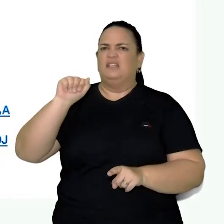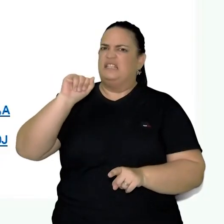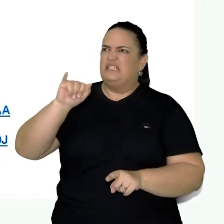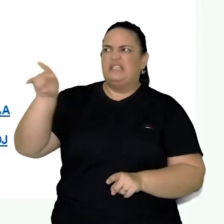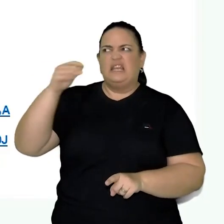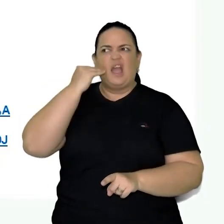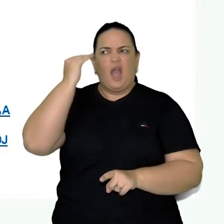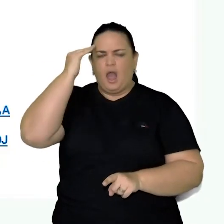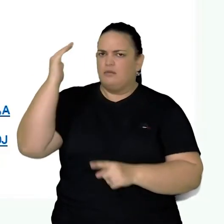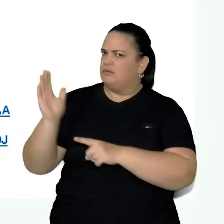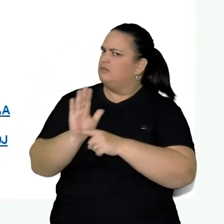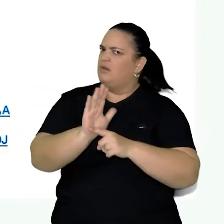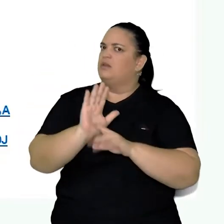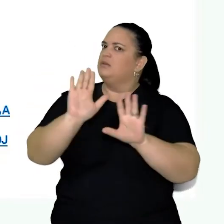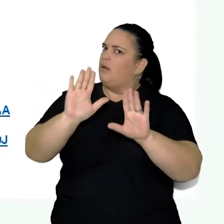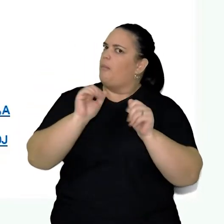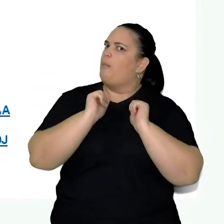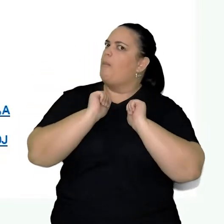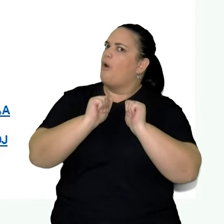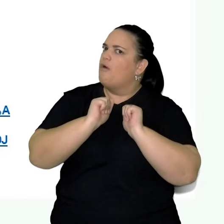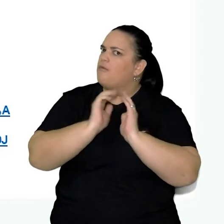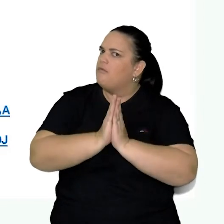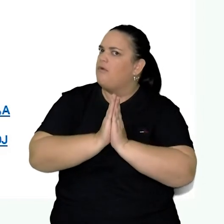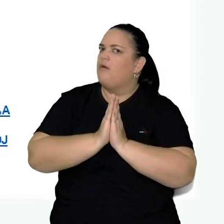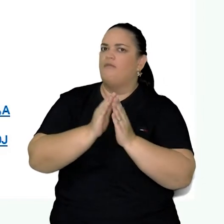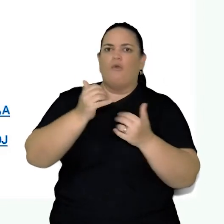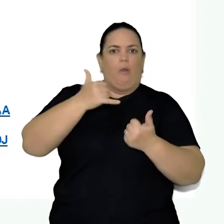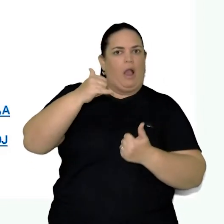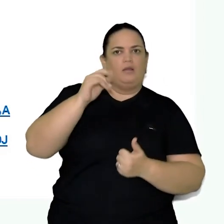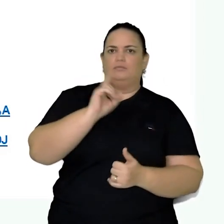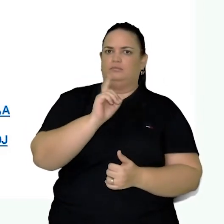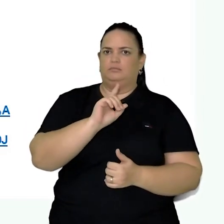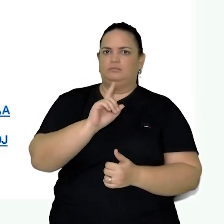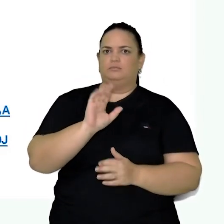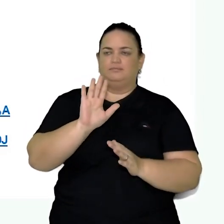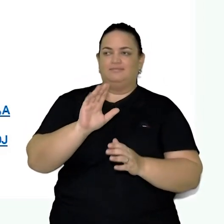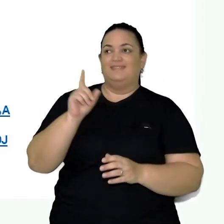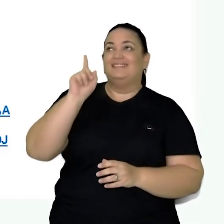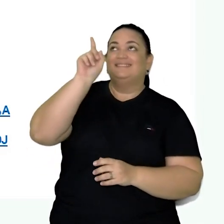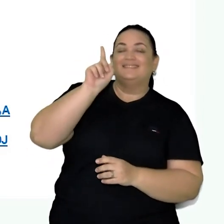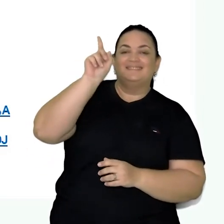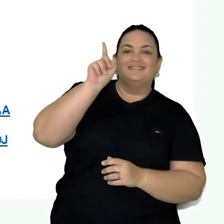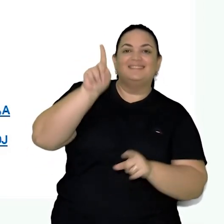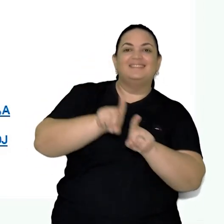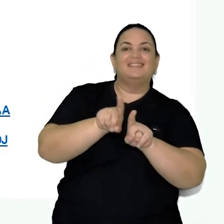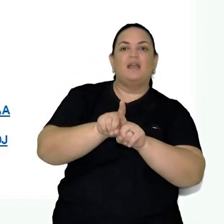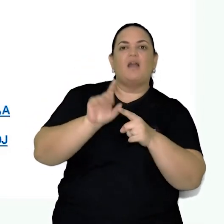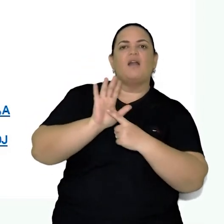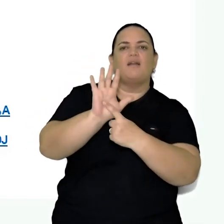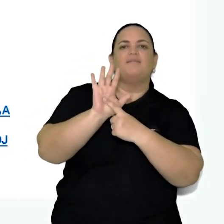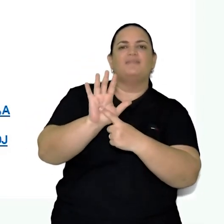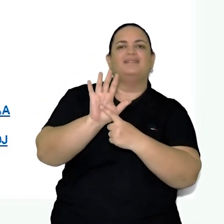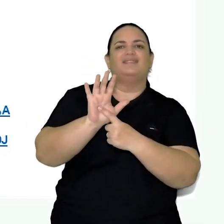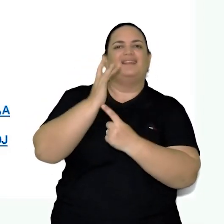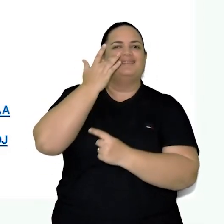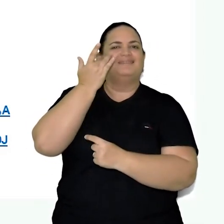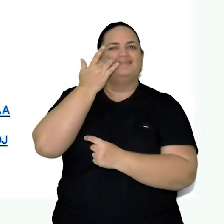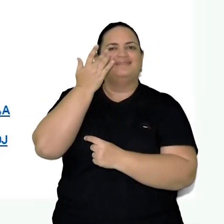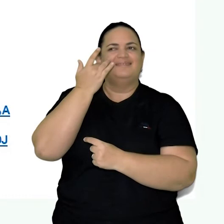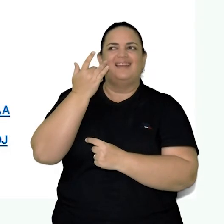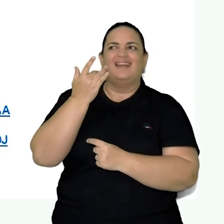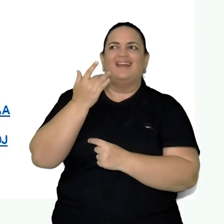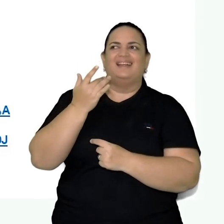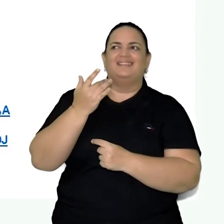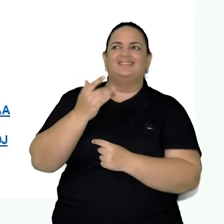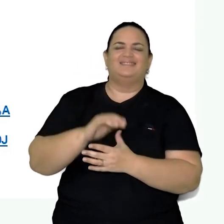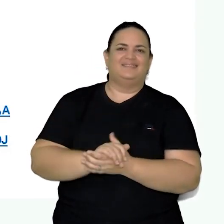E aqui, para encerrar, mais uma foto mostrando a apresentação de um teatro lambe-lambe as pessoas na rua.